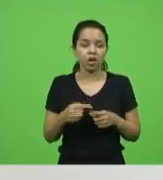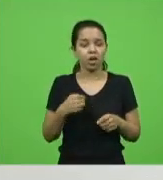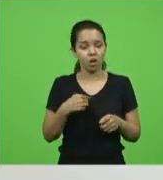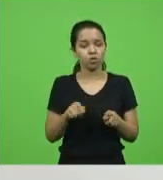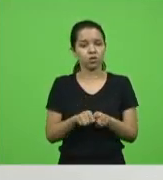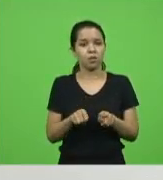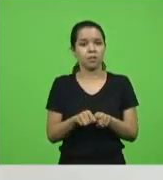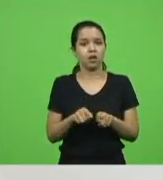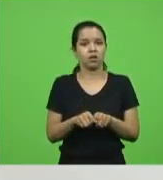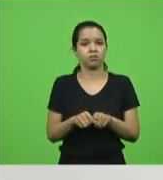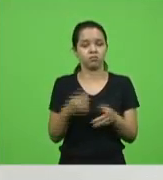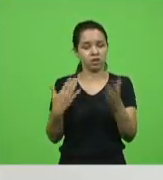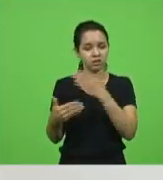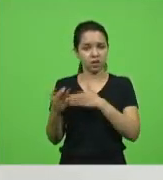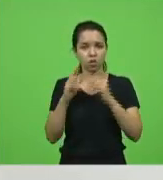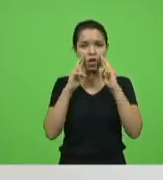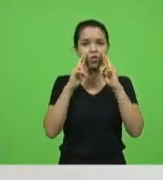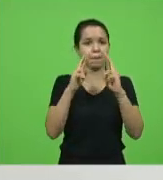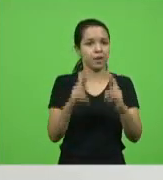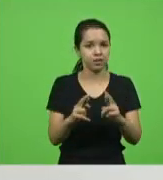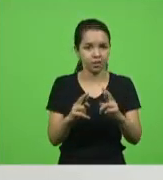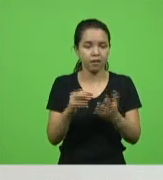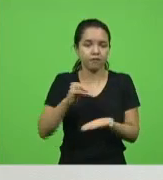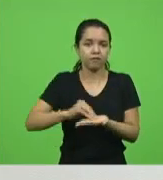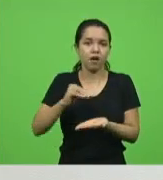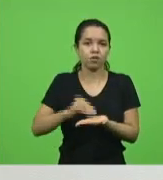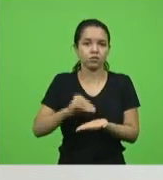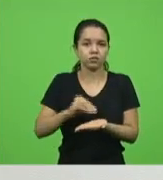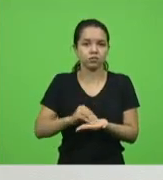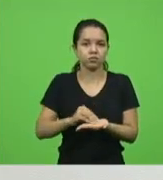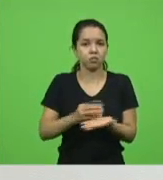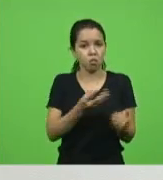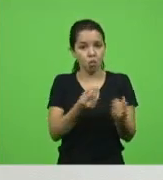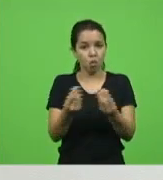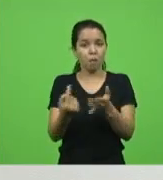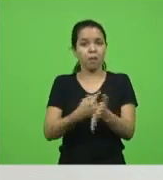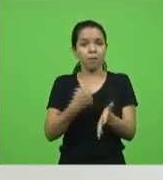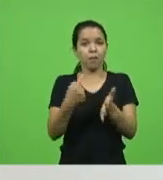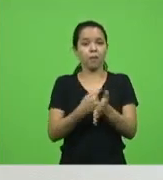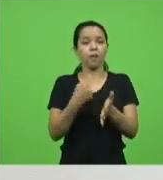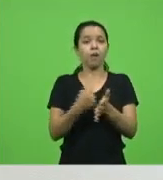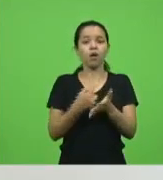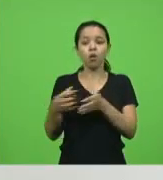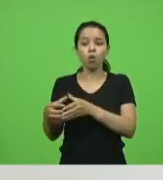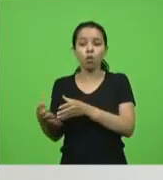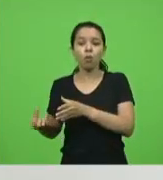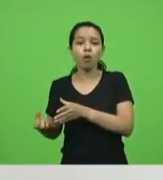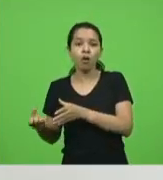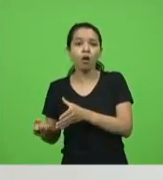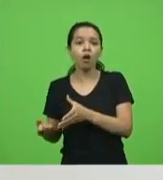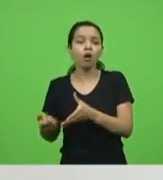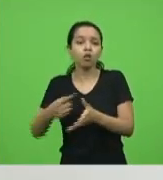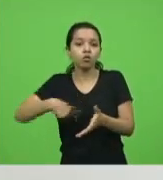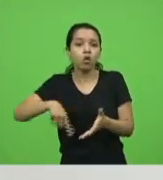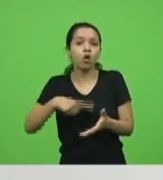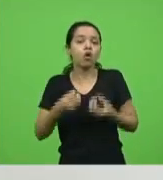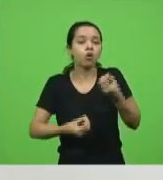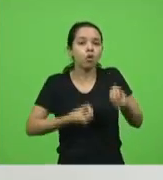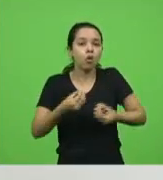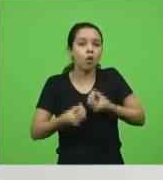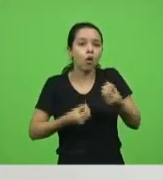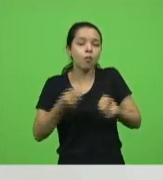vocês durante todo esse tempo. Muitos de vocês me questionam, e a reserva, o que vai ficar para nós da reserva, nós